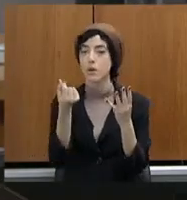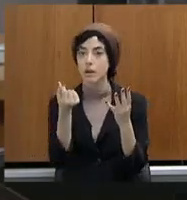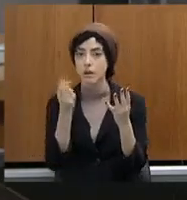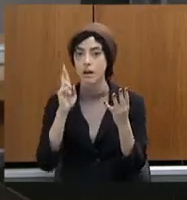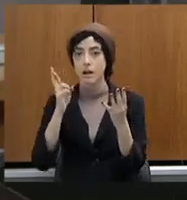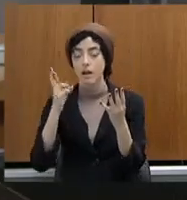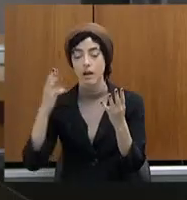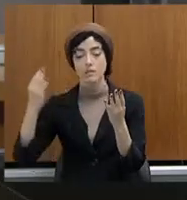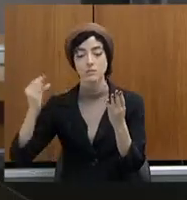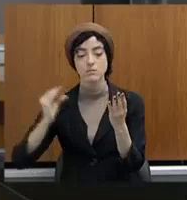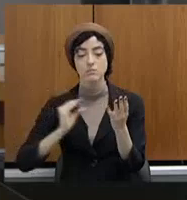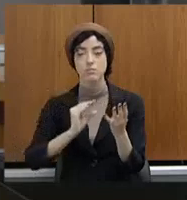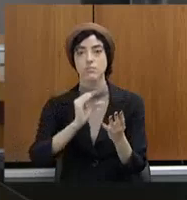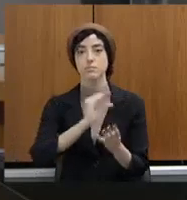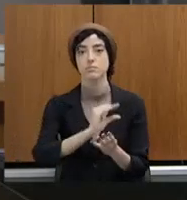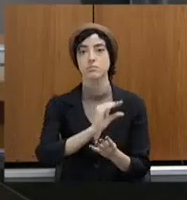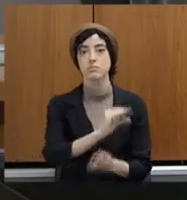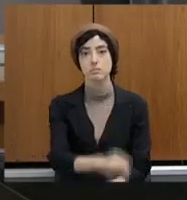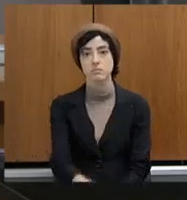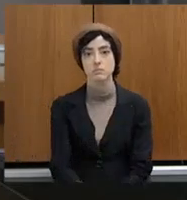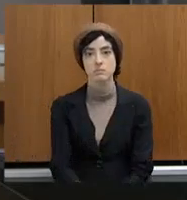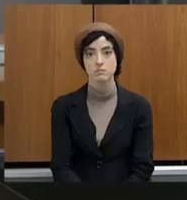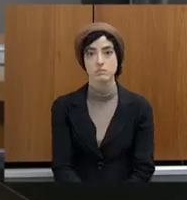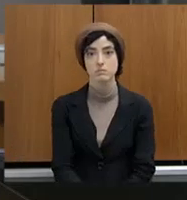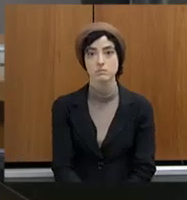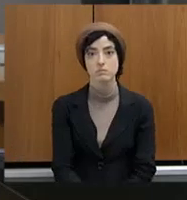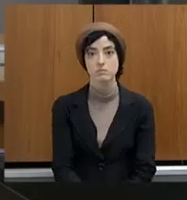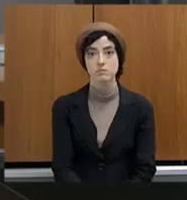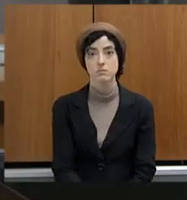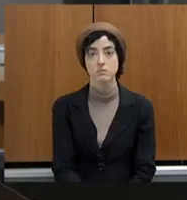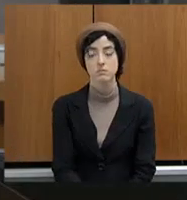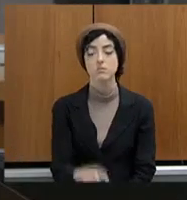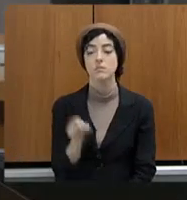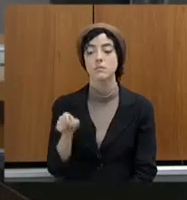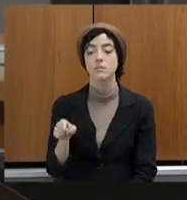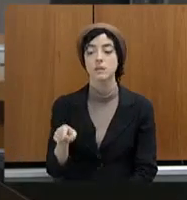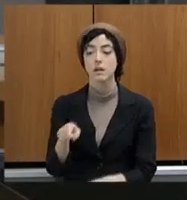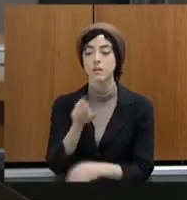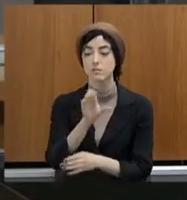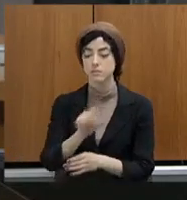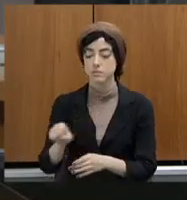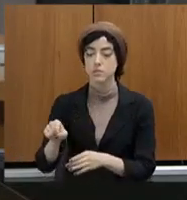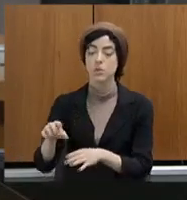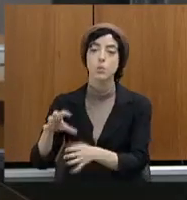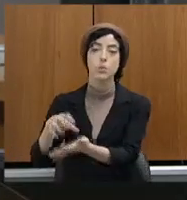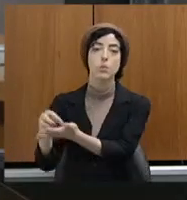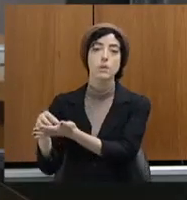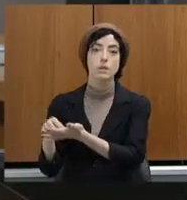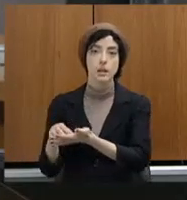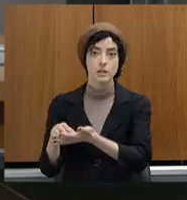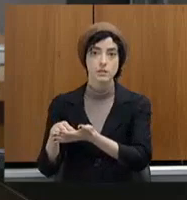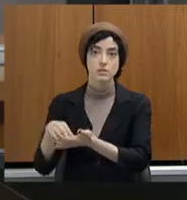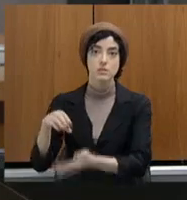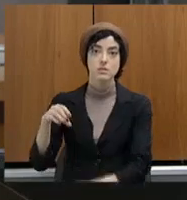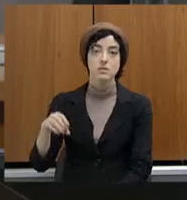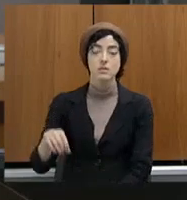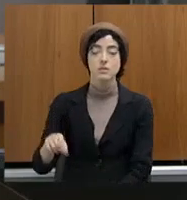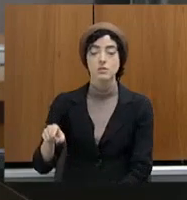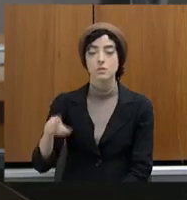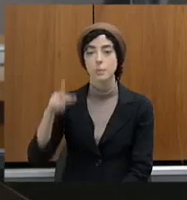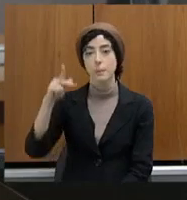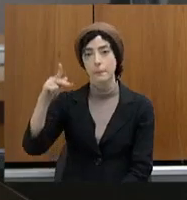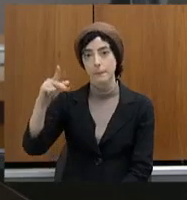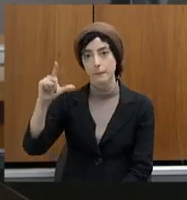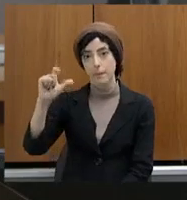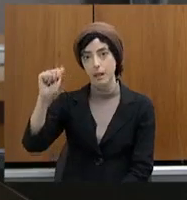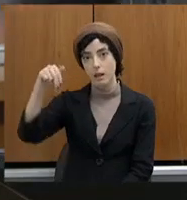melhoria dessas unidades de plantão. E 24 milhões desse conjunto aí de